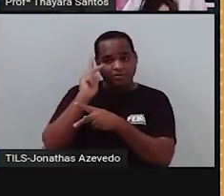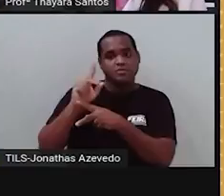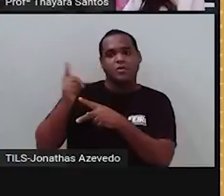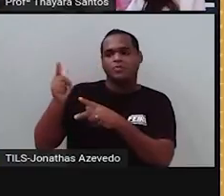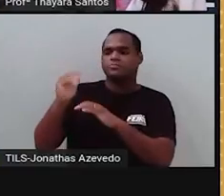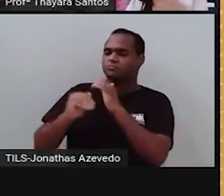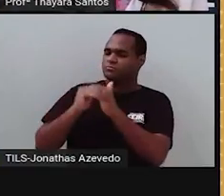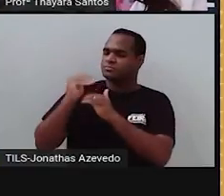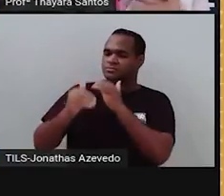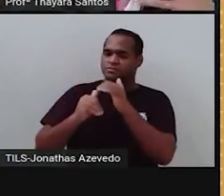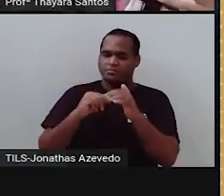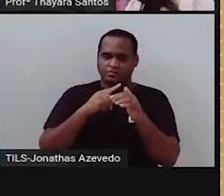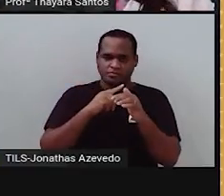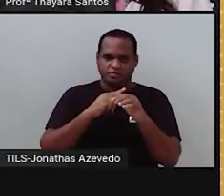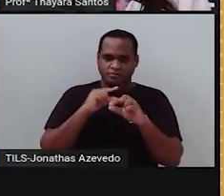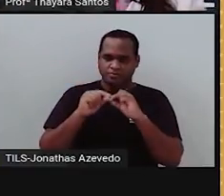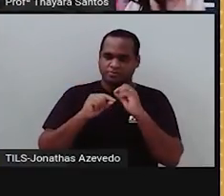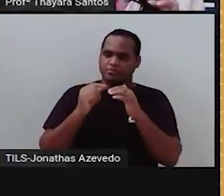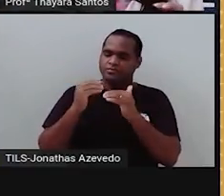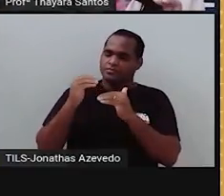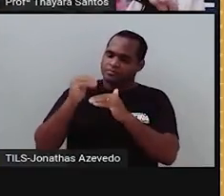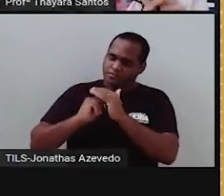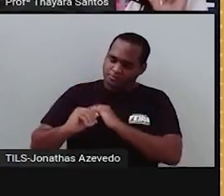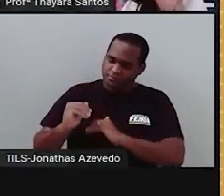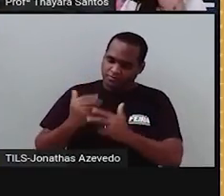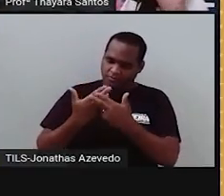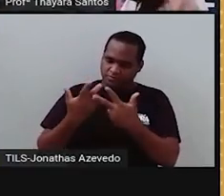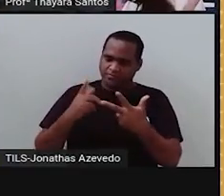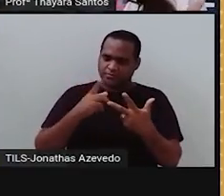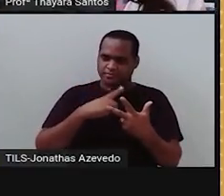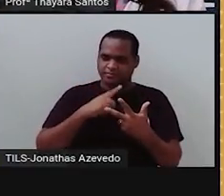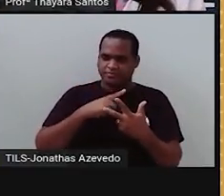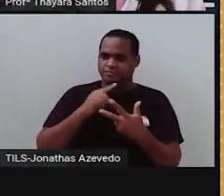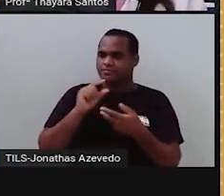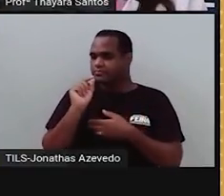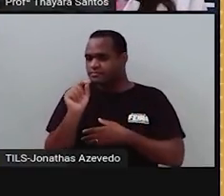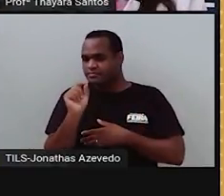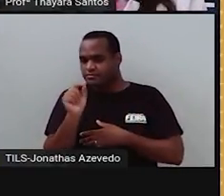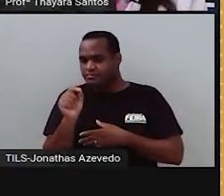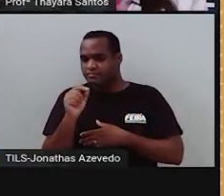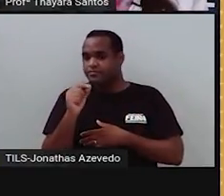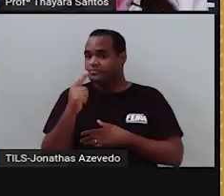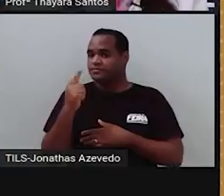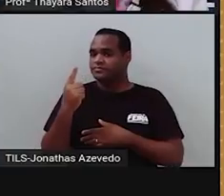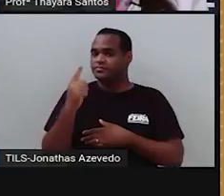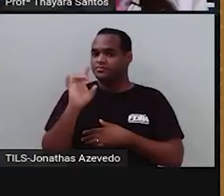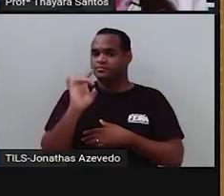dominante, ela se sobrepõe, então ela só precisa aparecer uma vez no indivíduo.